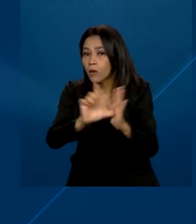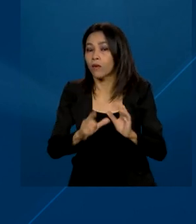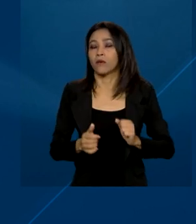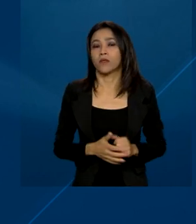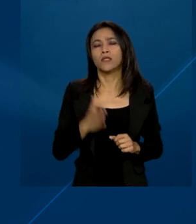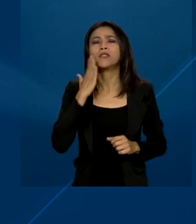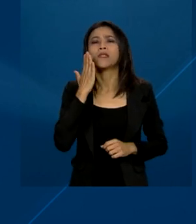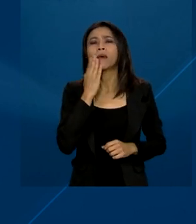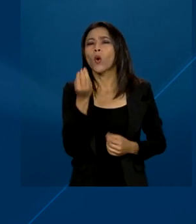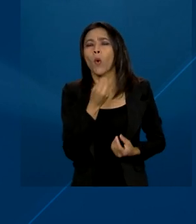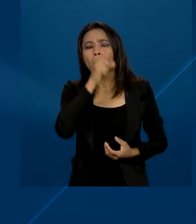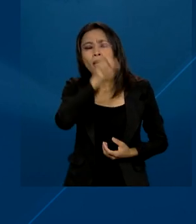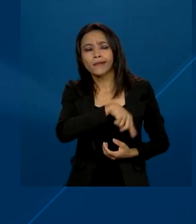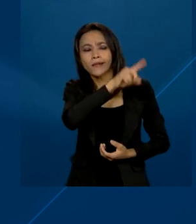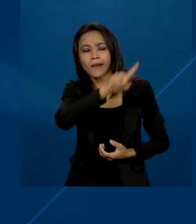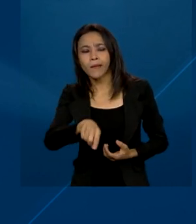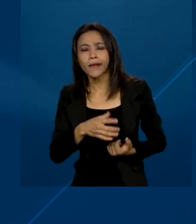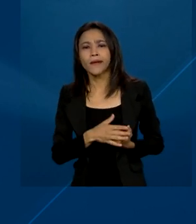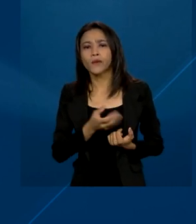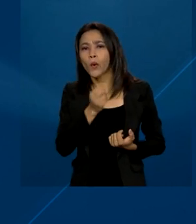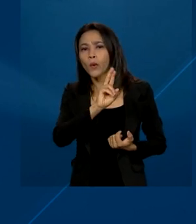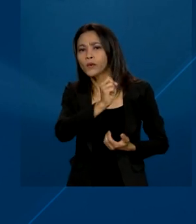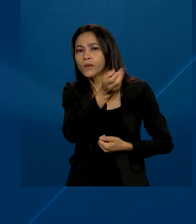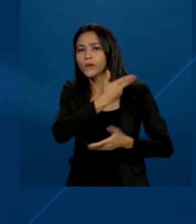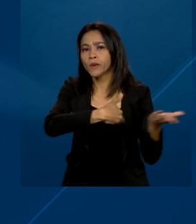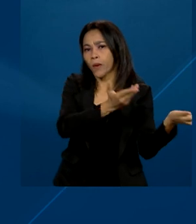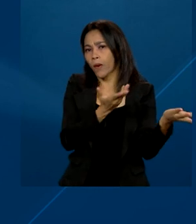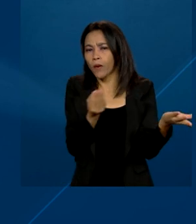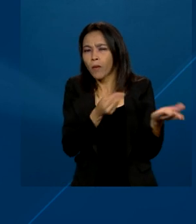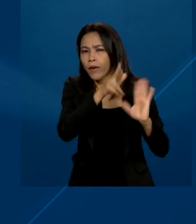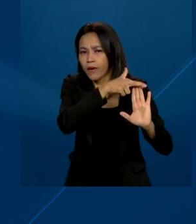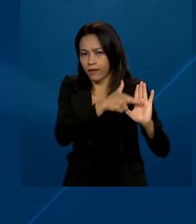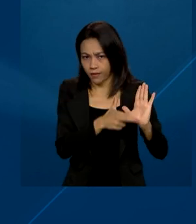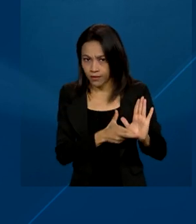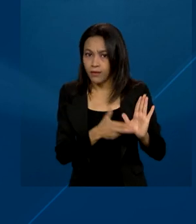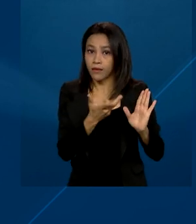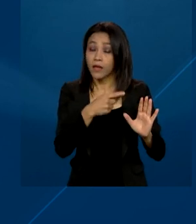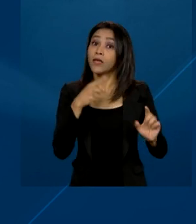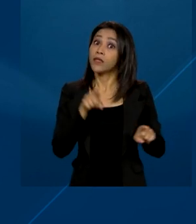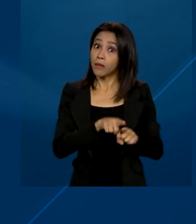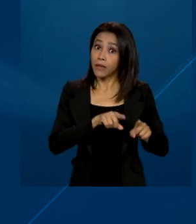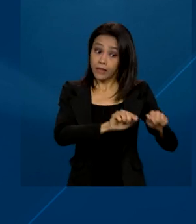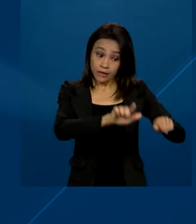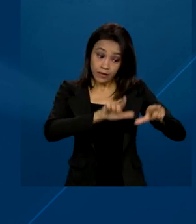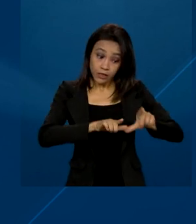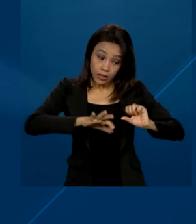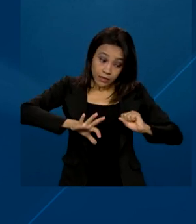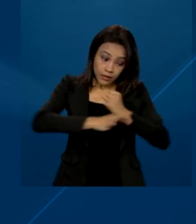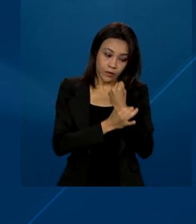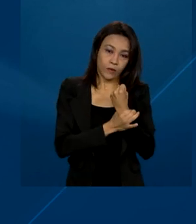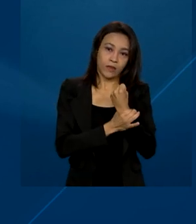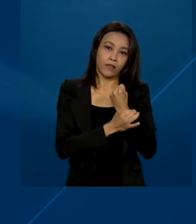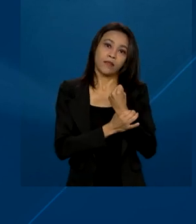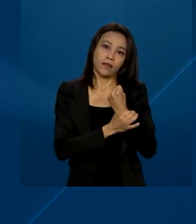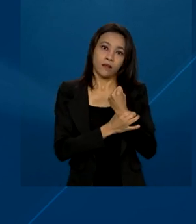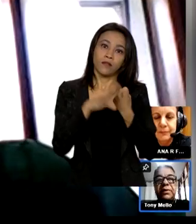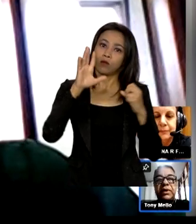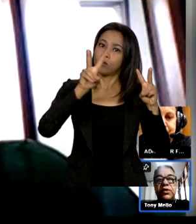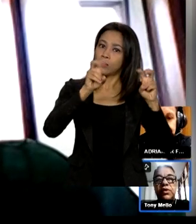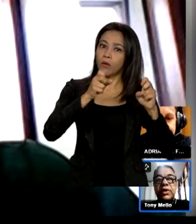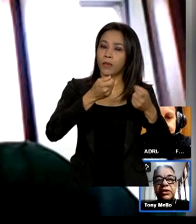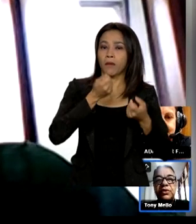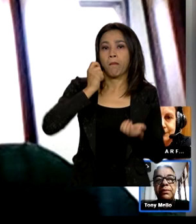cancelamento ou troca de produto e os certificados de segurança nas transações bancárias.